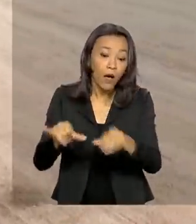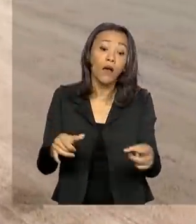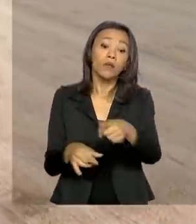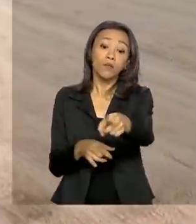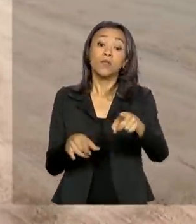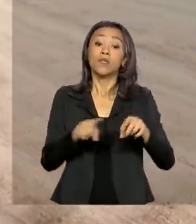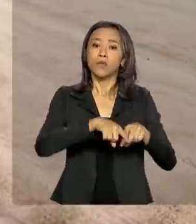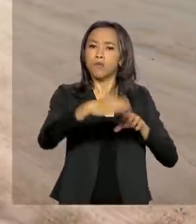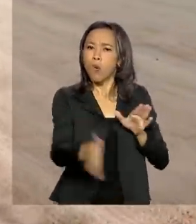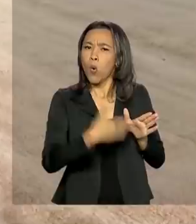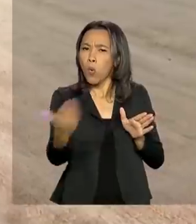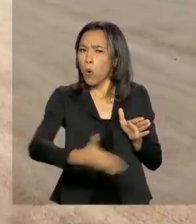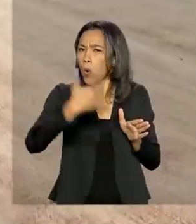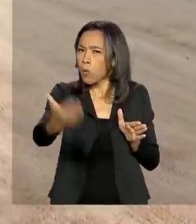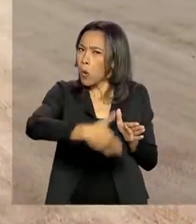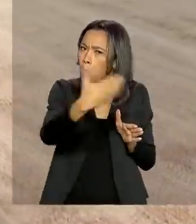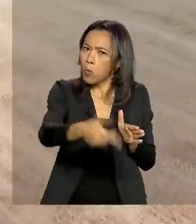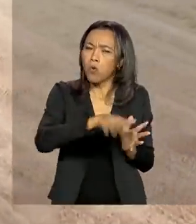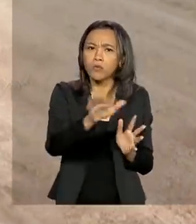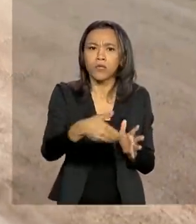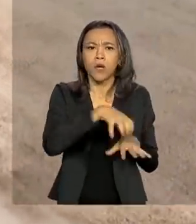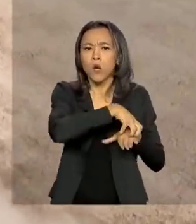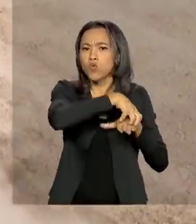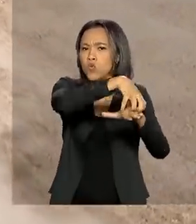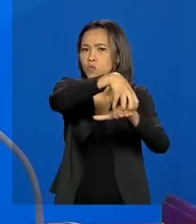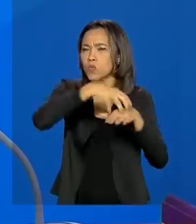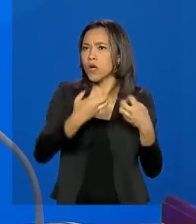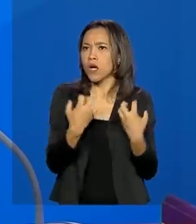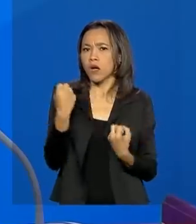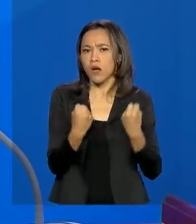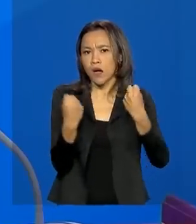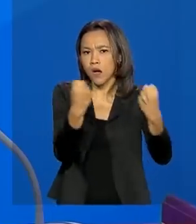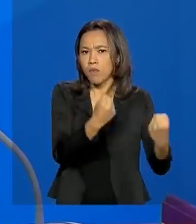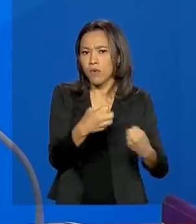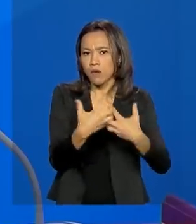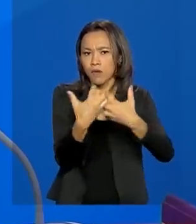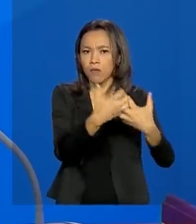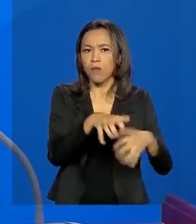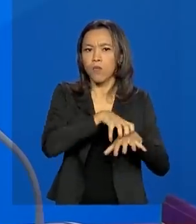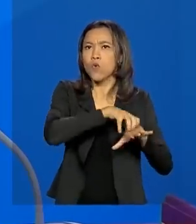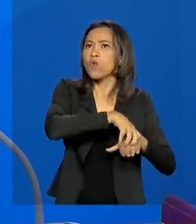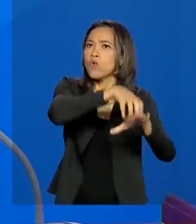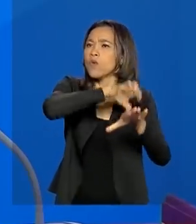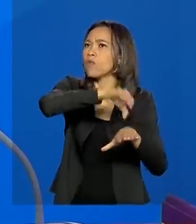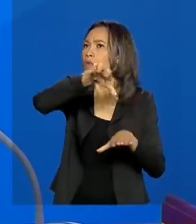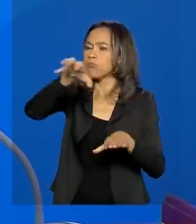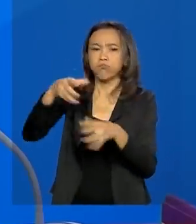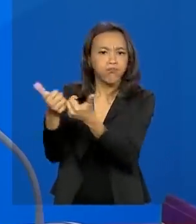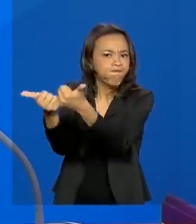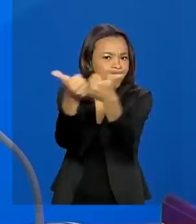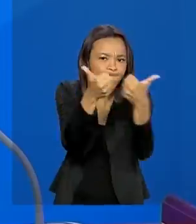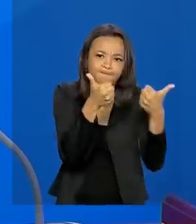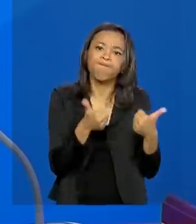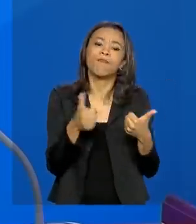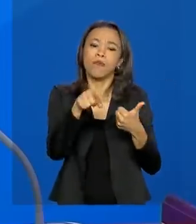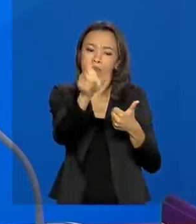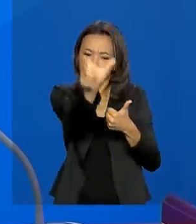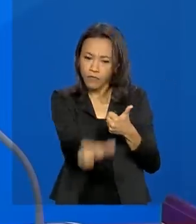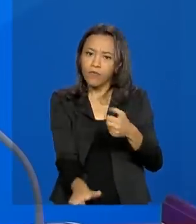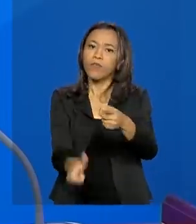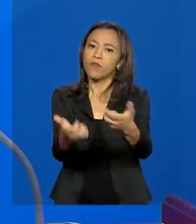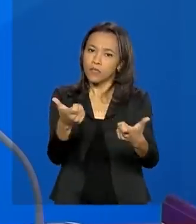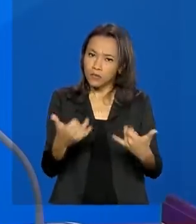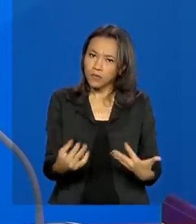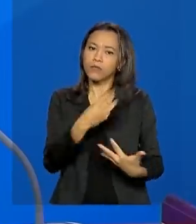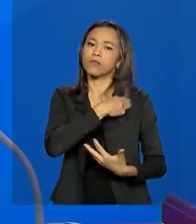e distribuição dos produtos estão ocorrendo normalmente. Foi o que afirmou a ministra da Agricultura, Pecuária e Abastecimento,